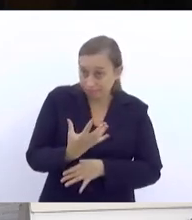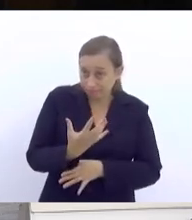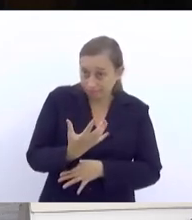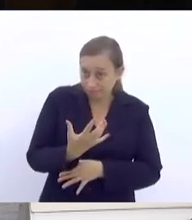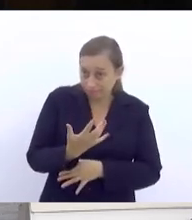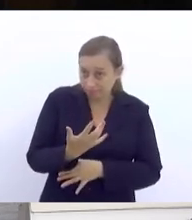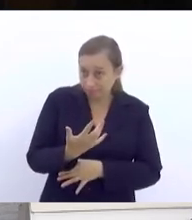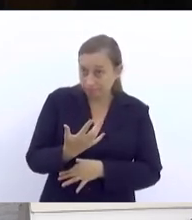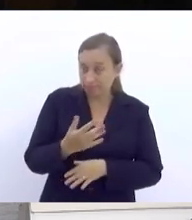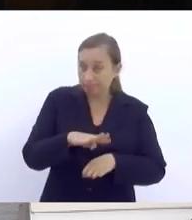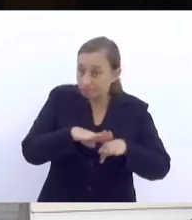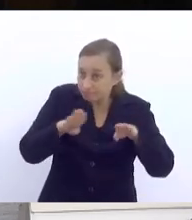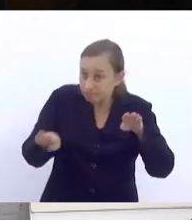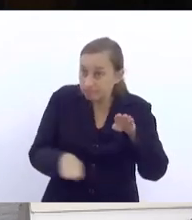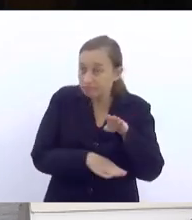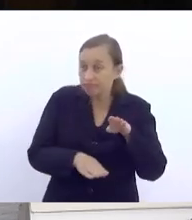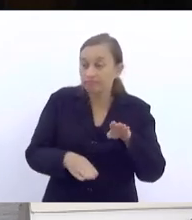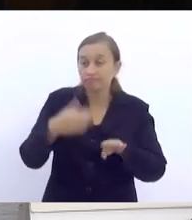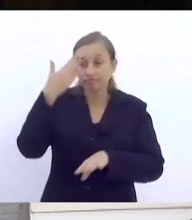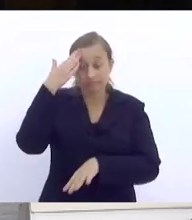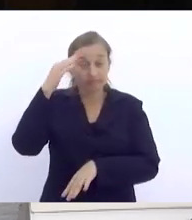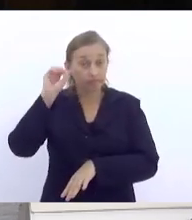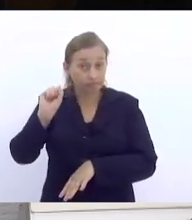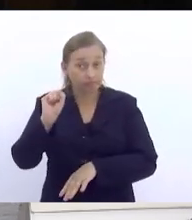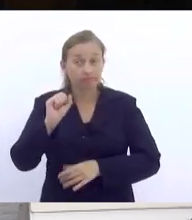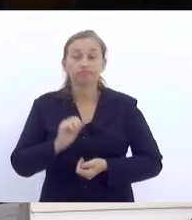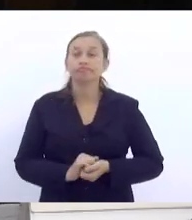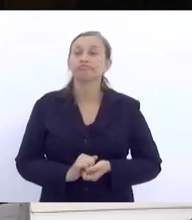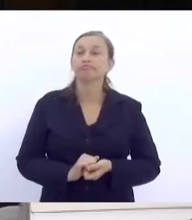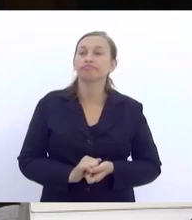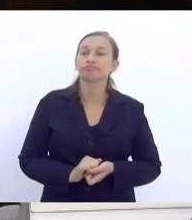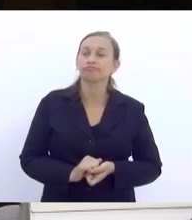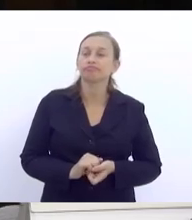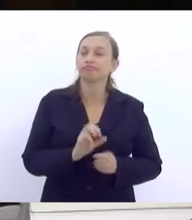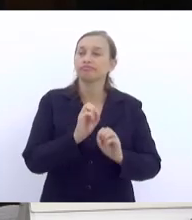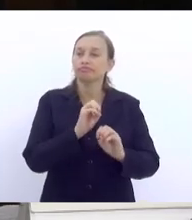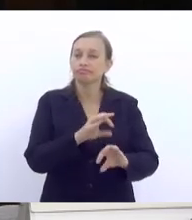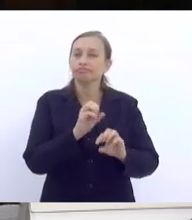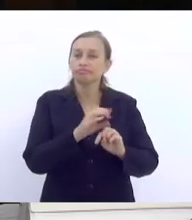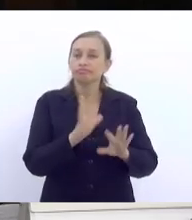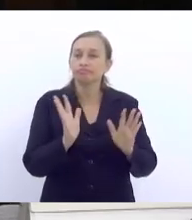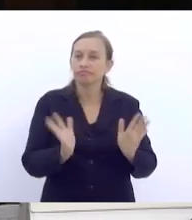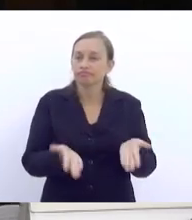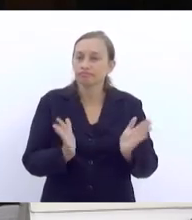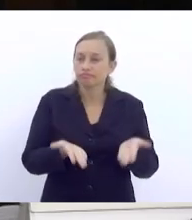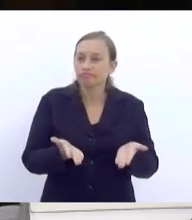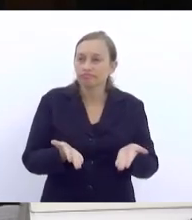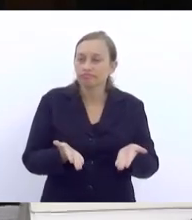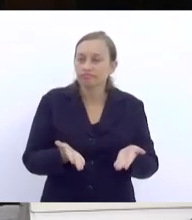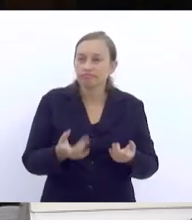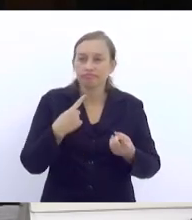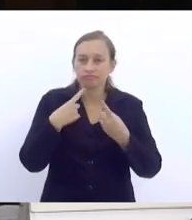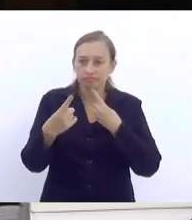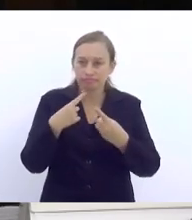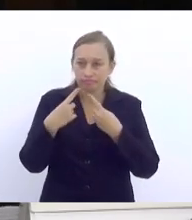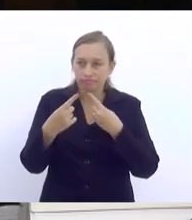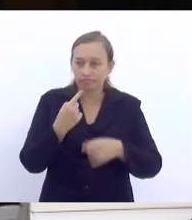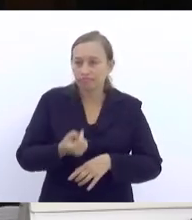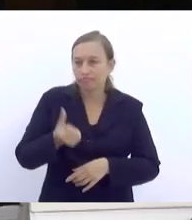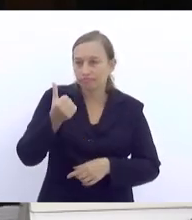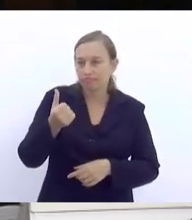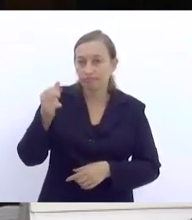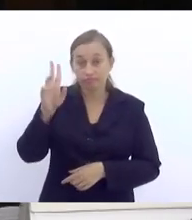das desigualdades, do saber. A escola, essa educação hoje, ela dialoga pouco com a